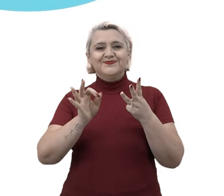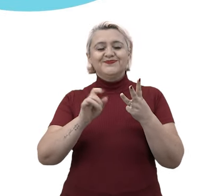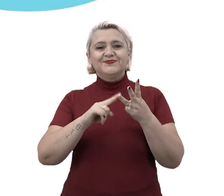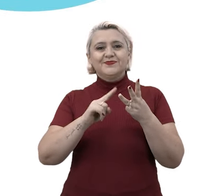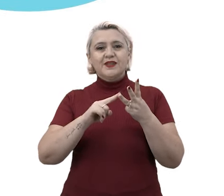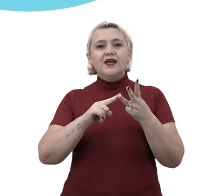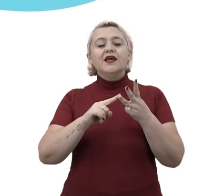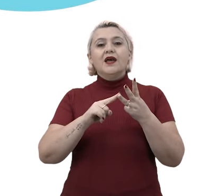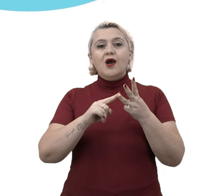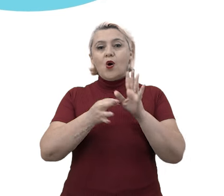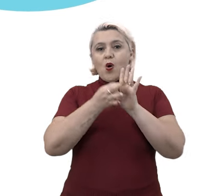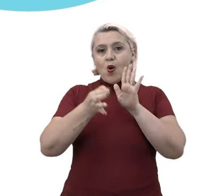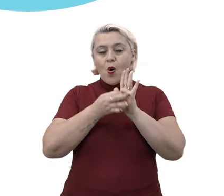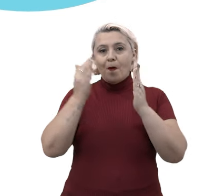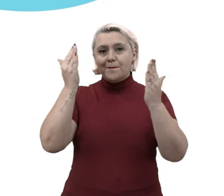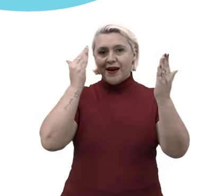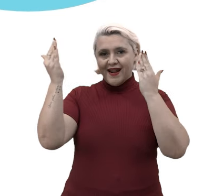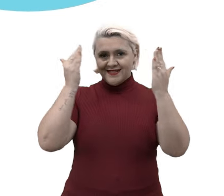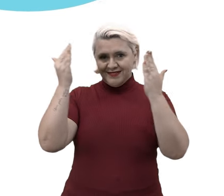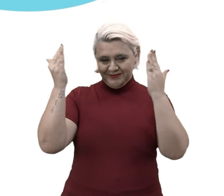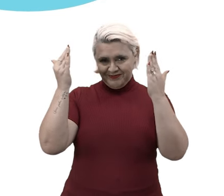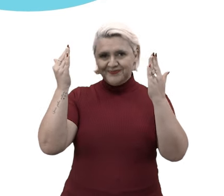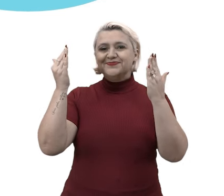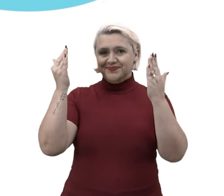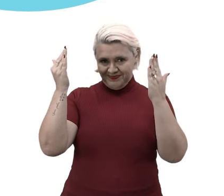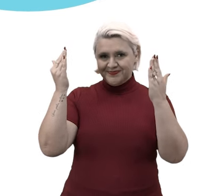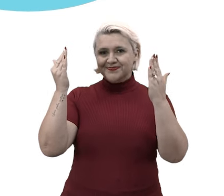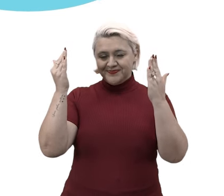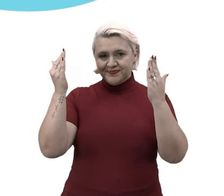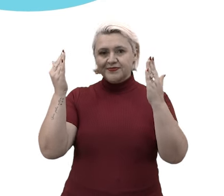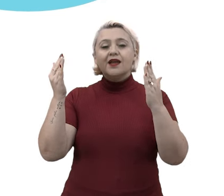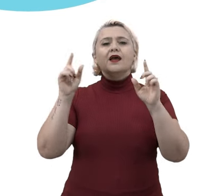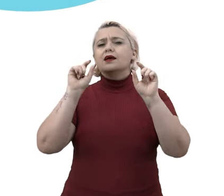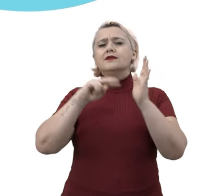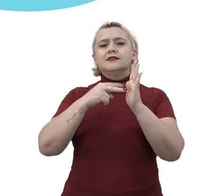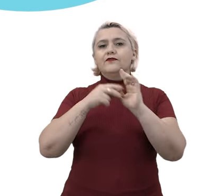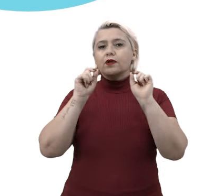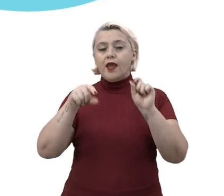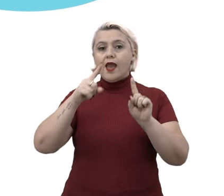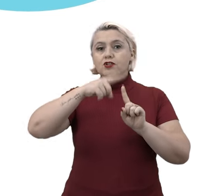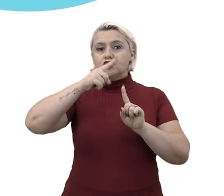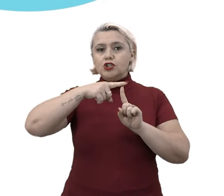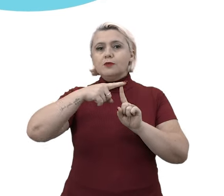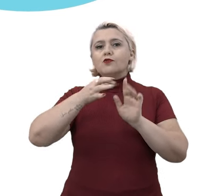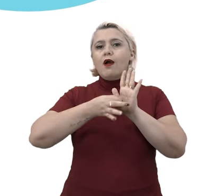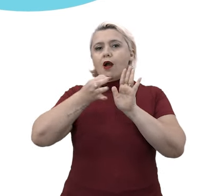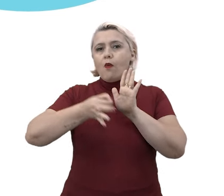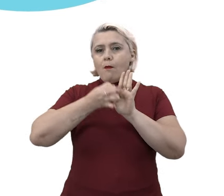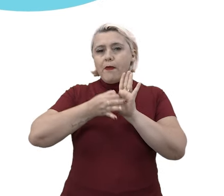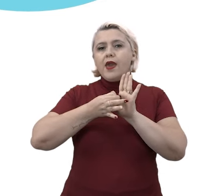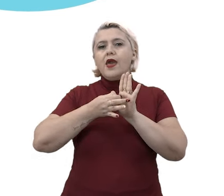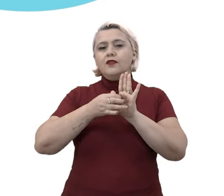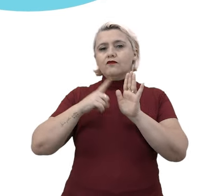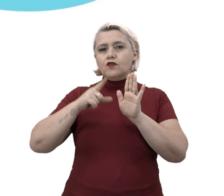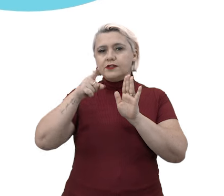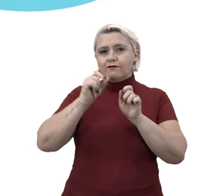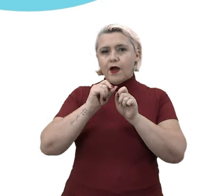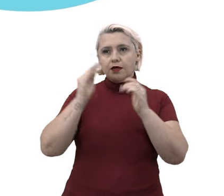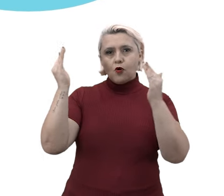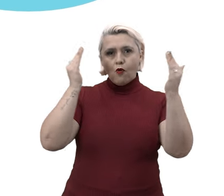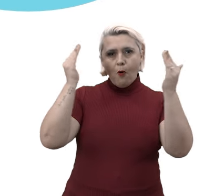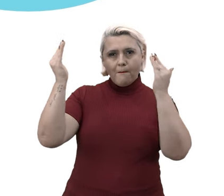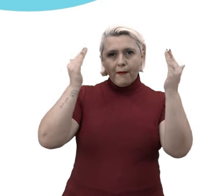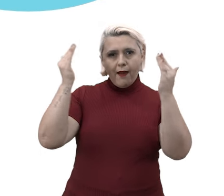Argumento por comparação é aquele tipo de argumento, aquela situação em que se estabelece uma relação de